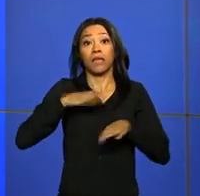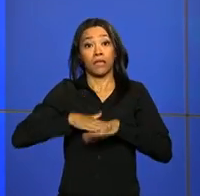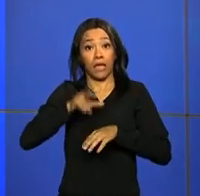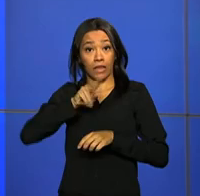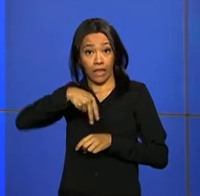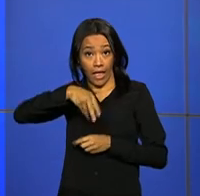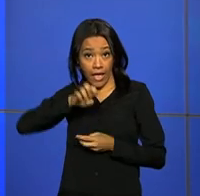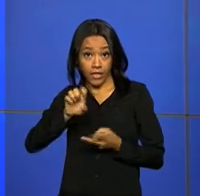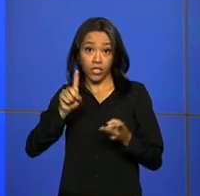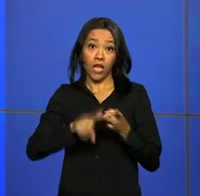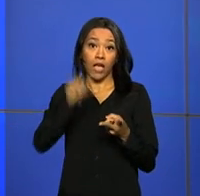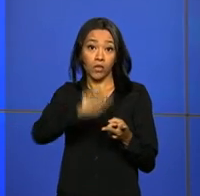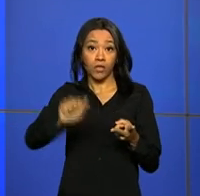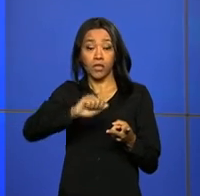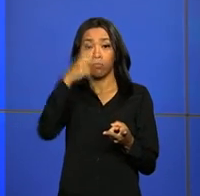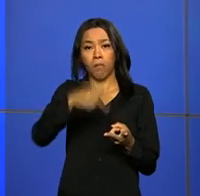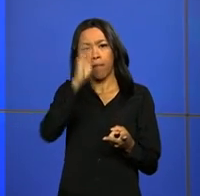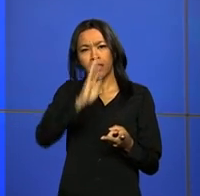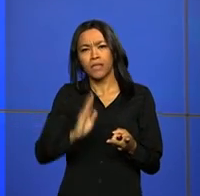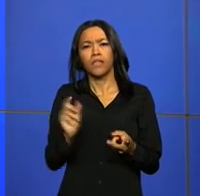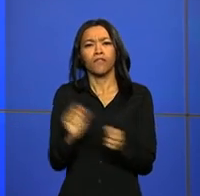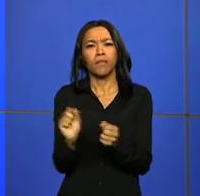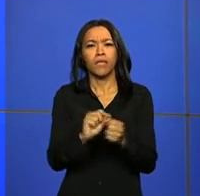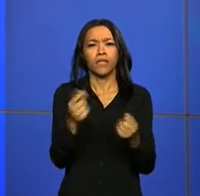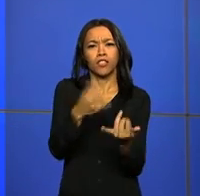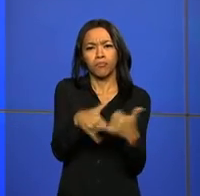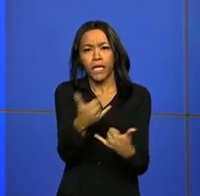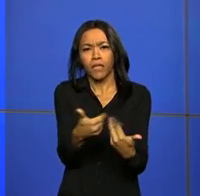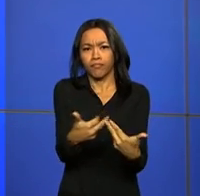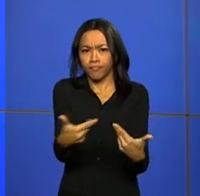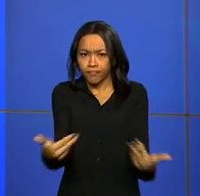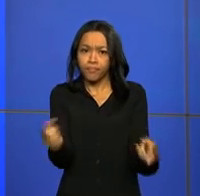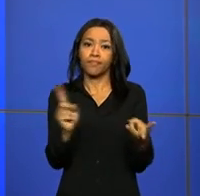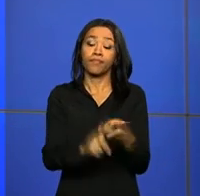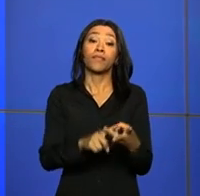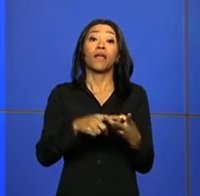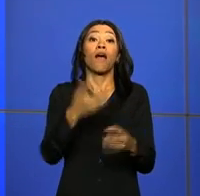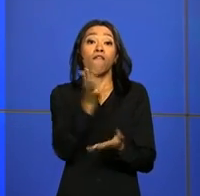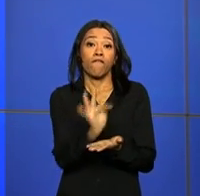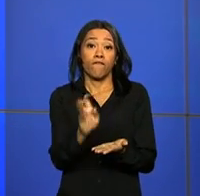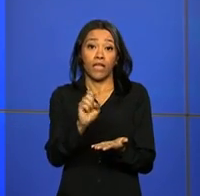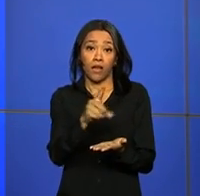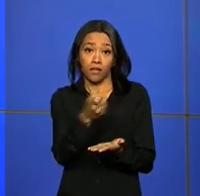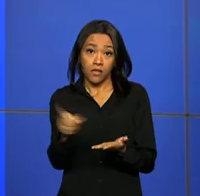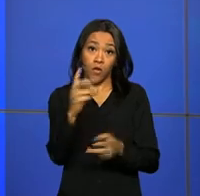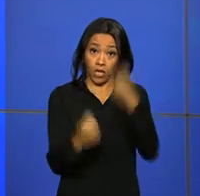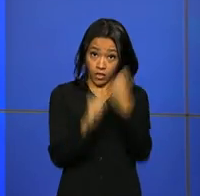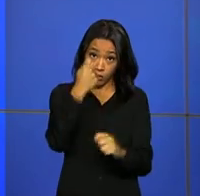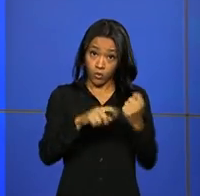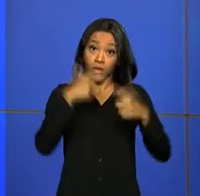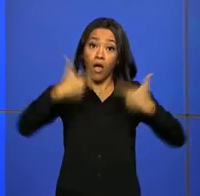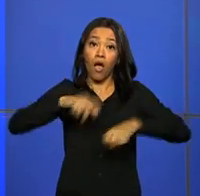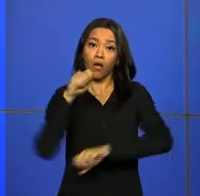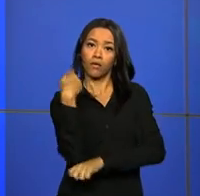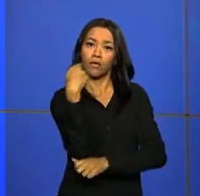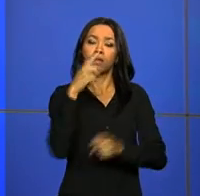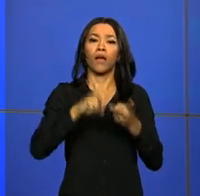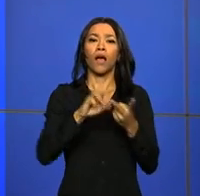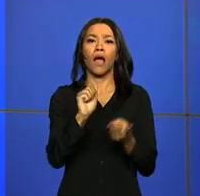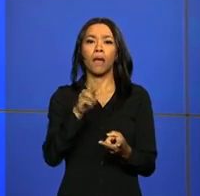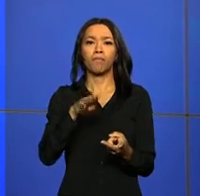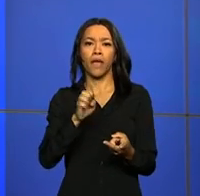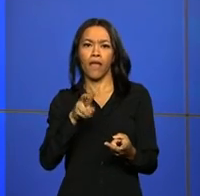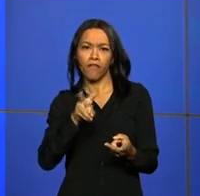Associação Brasileira dos Fabricantes de Brinquedos, a Brinque, Federação das Indústrias do Estado do Rio Grande do Sul, Ambev,